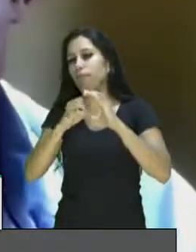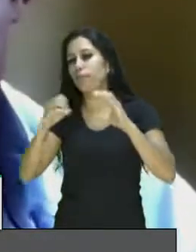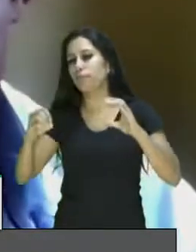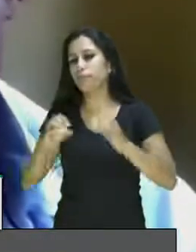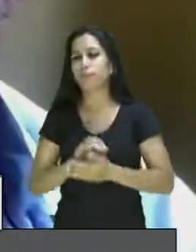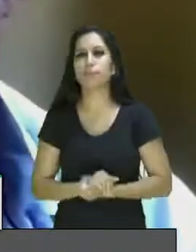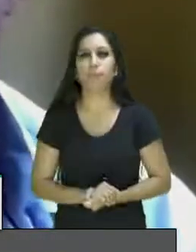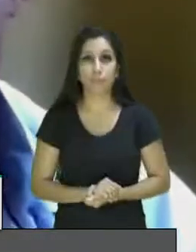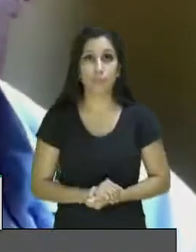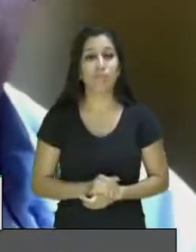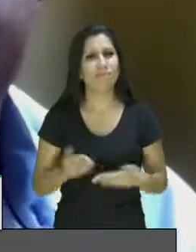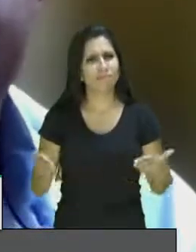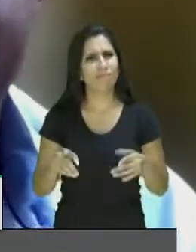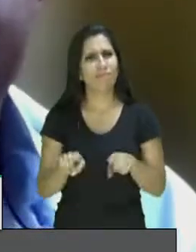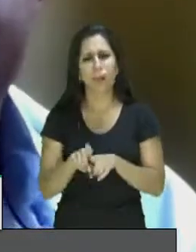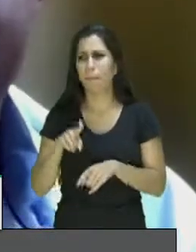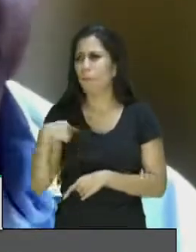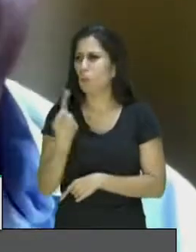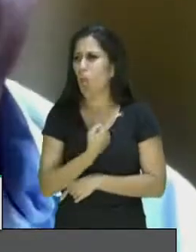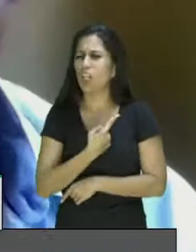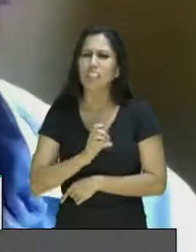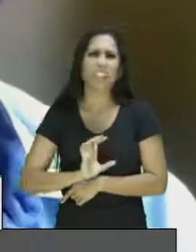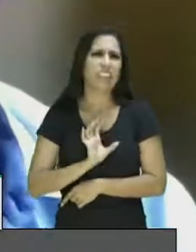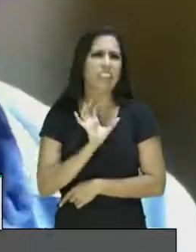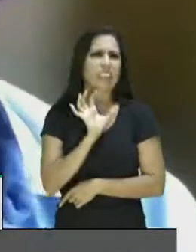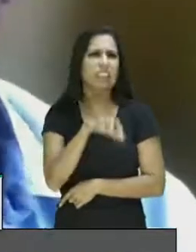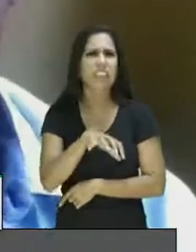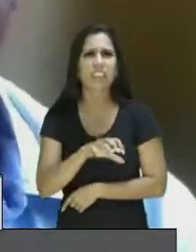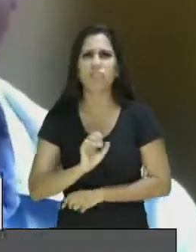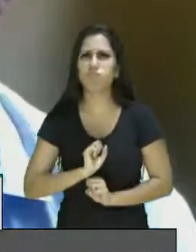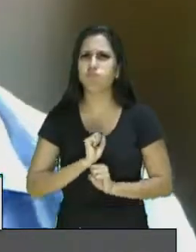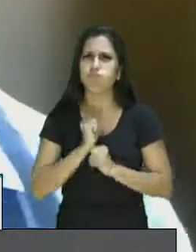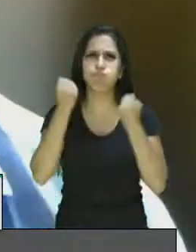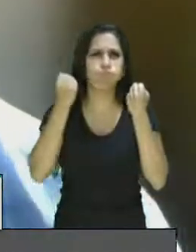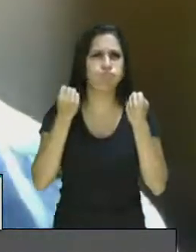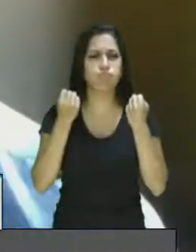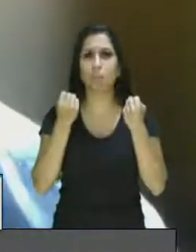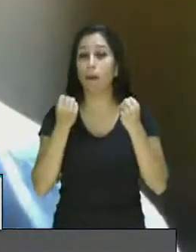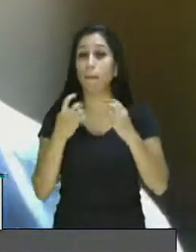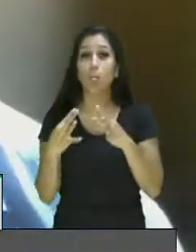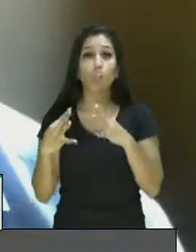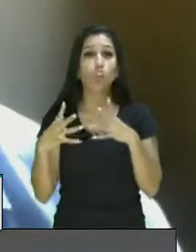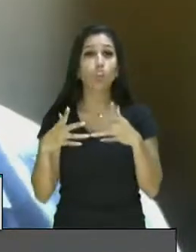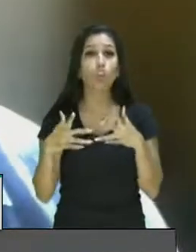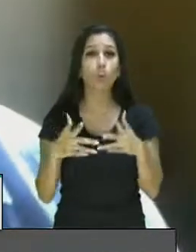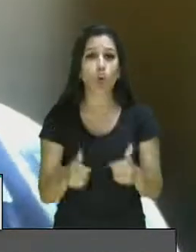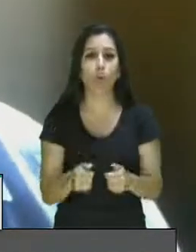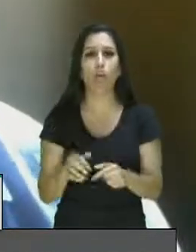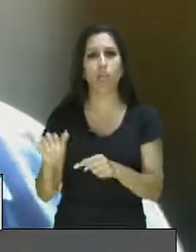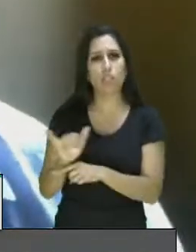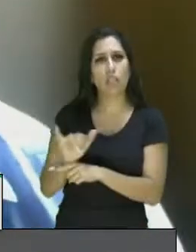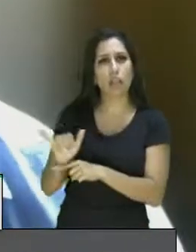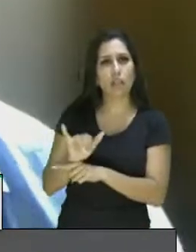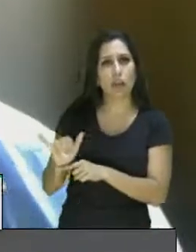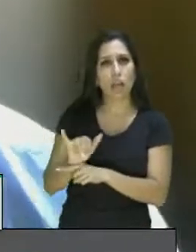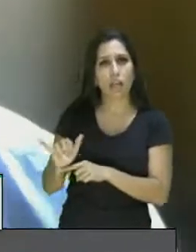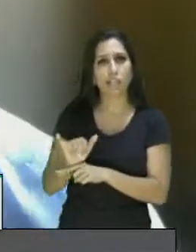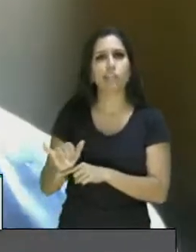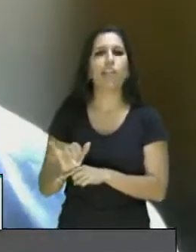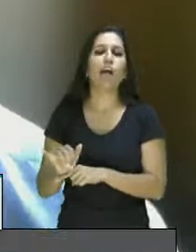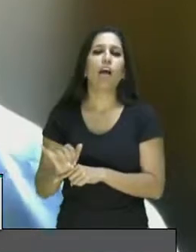manifesta total repúdio a esse desmonte aos mecanismos de